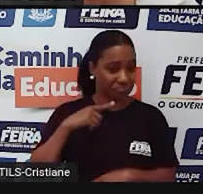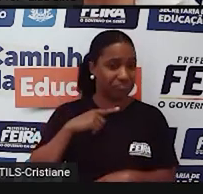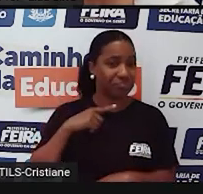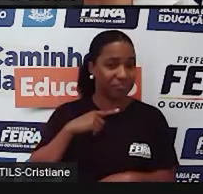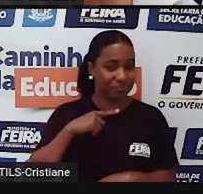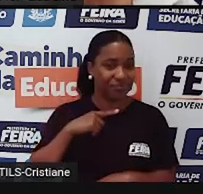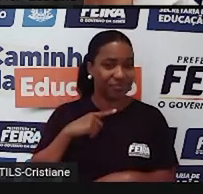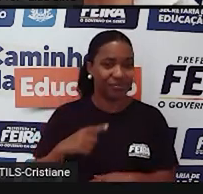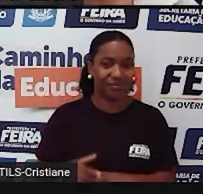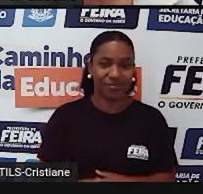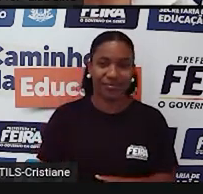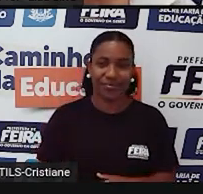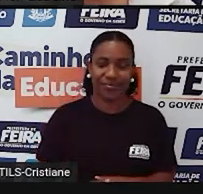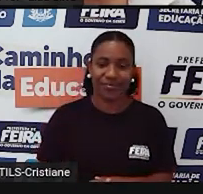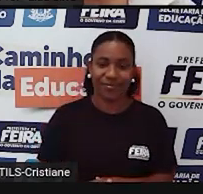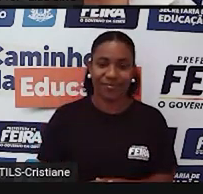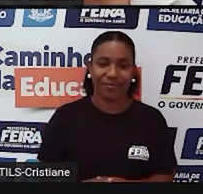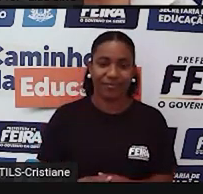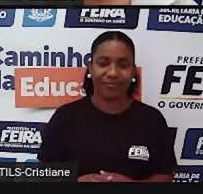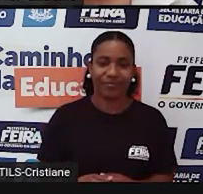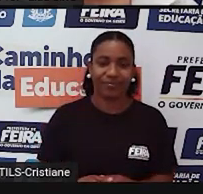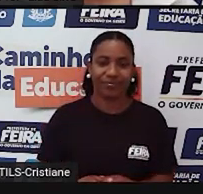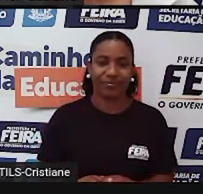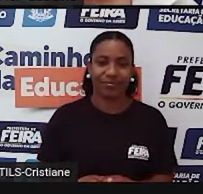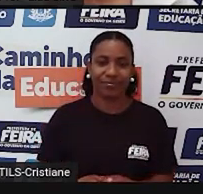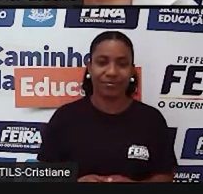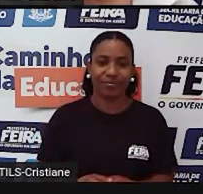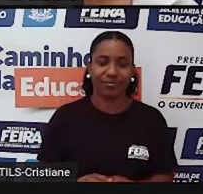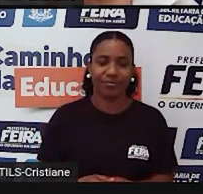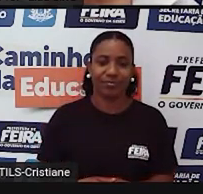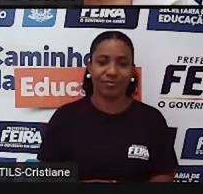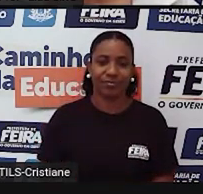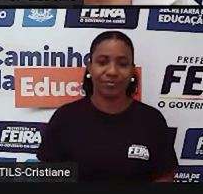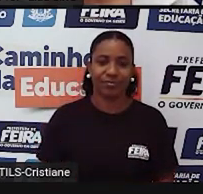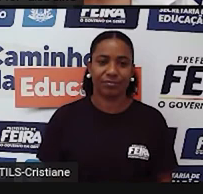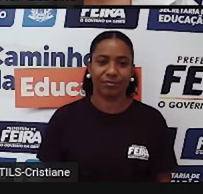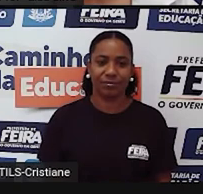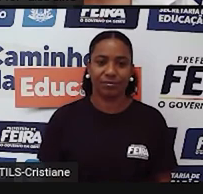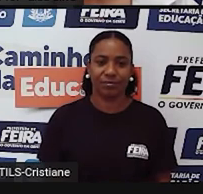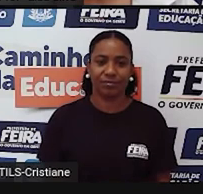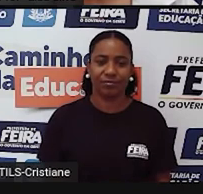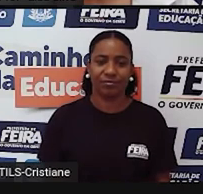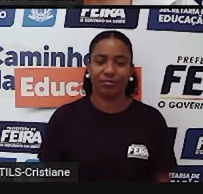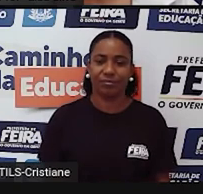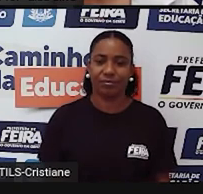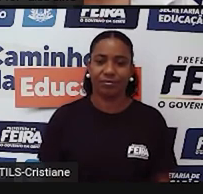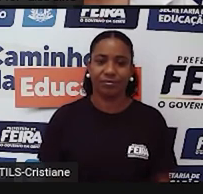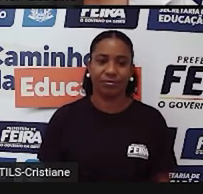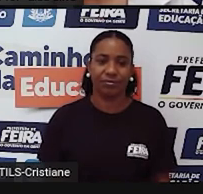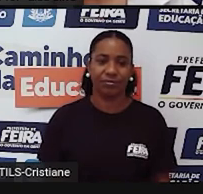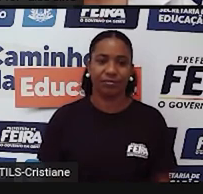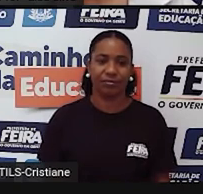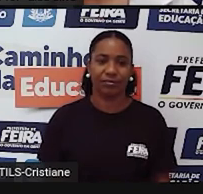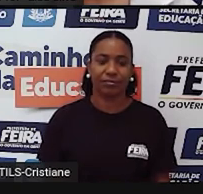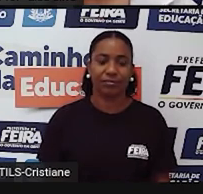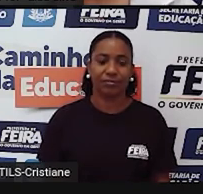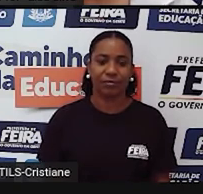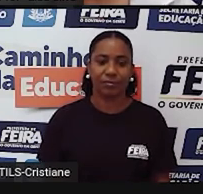let's go, T, H, I, N,